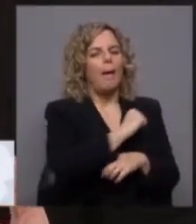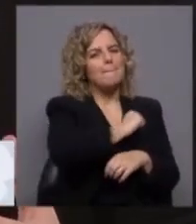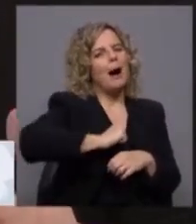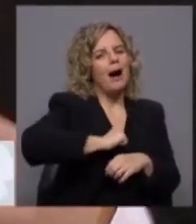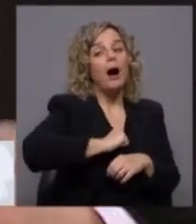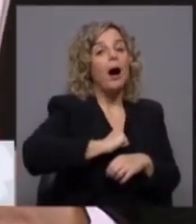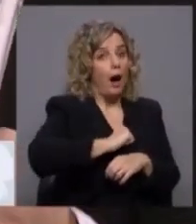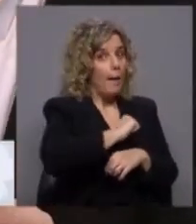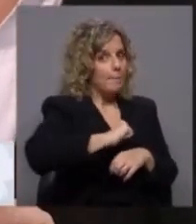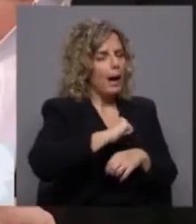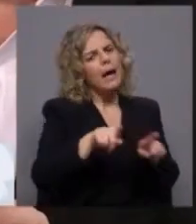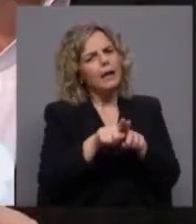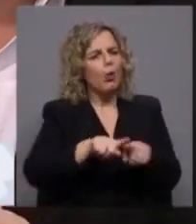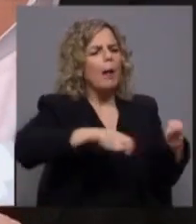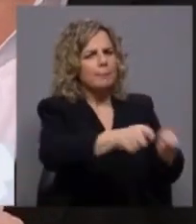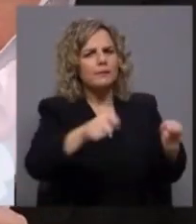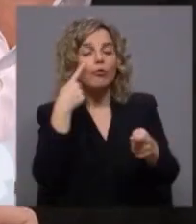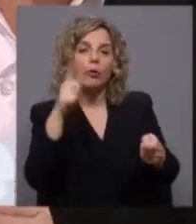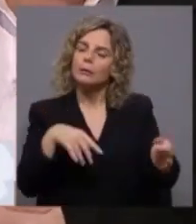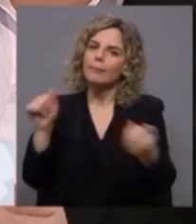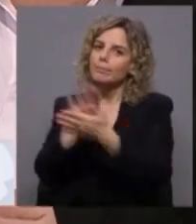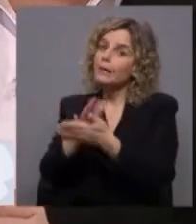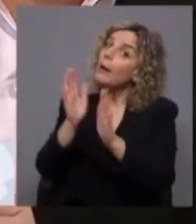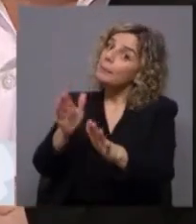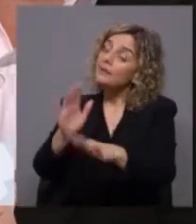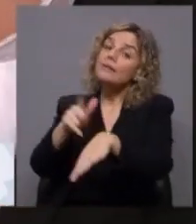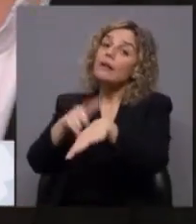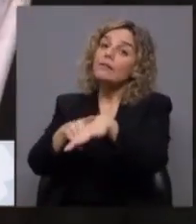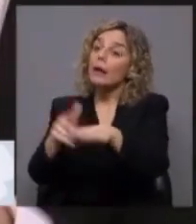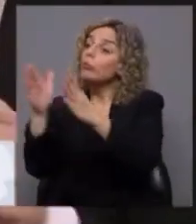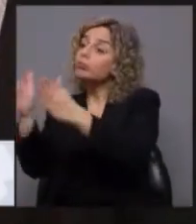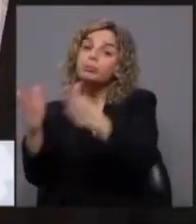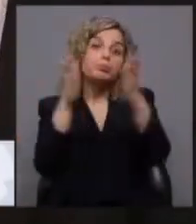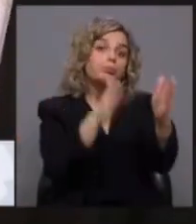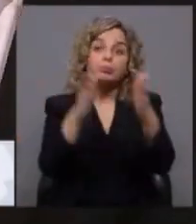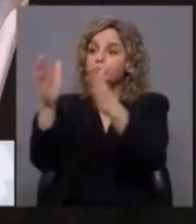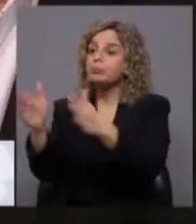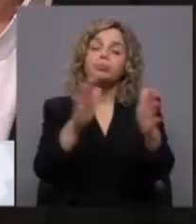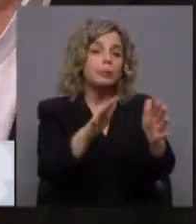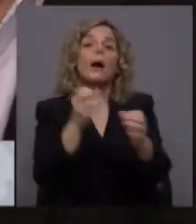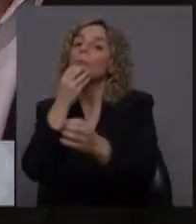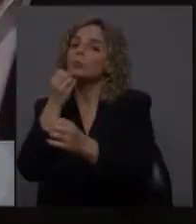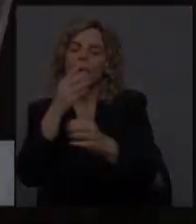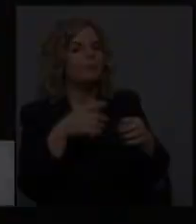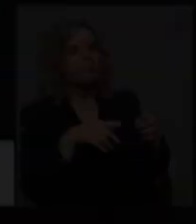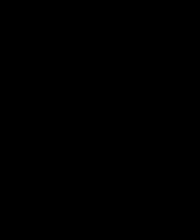dos portugueses... Para um pequeno fundo, mais a política do passado do que do futuro e políticas do passado não dão resultados do futuro.